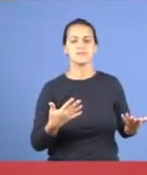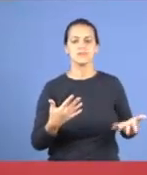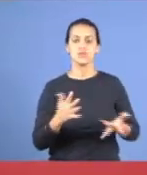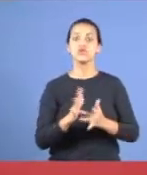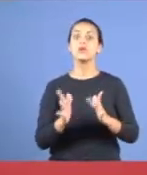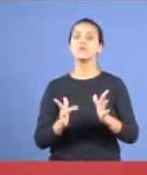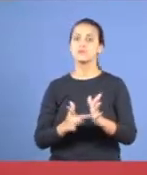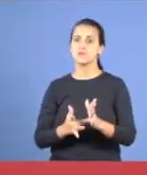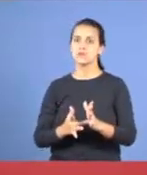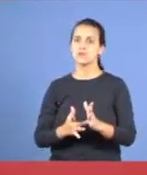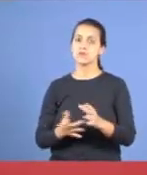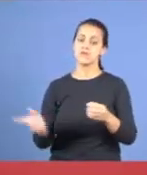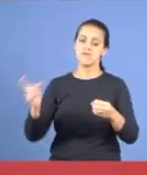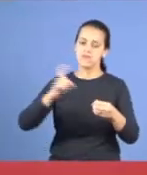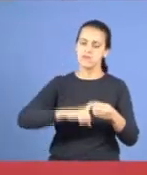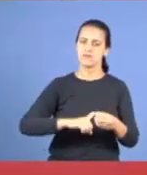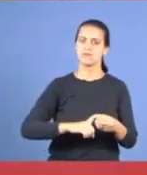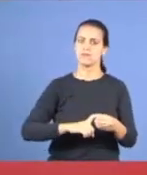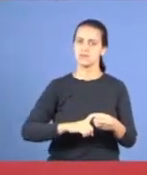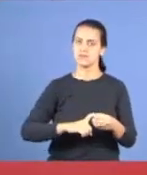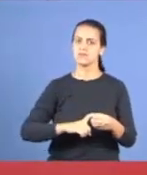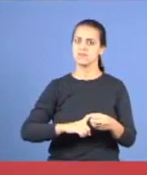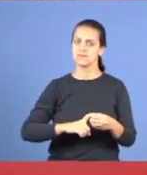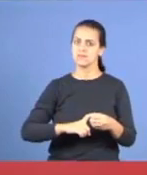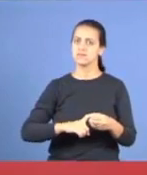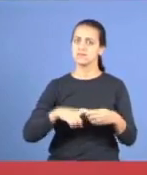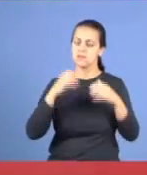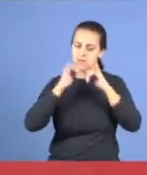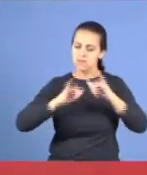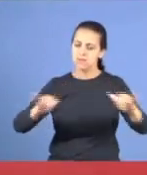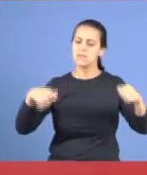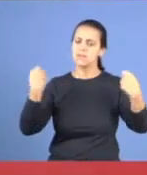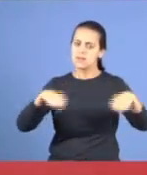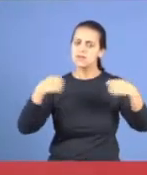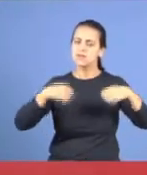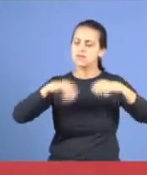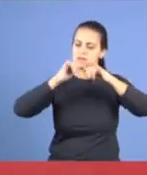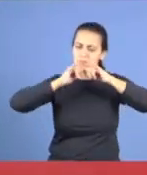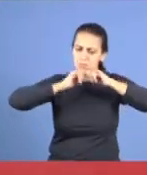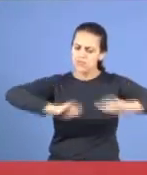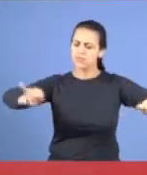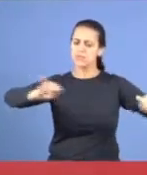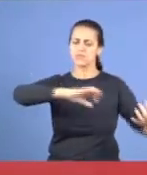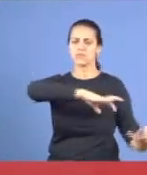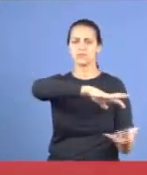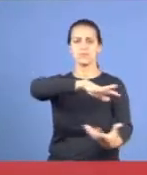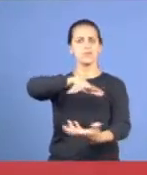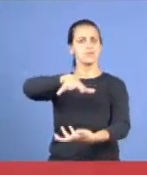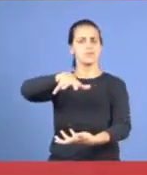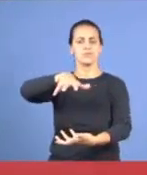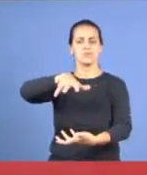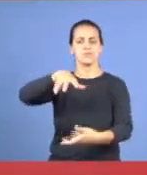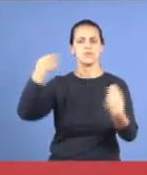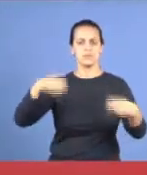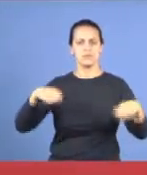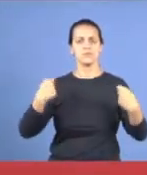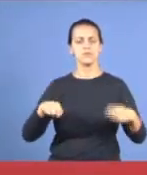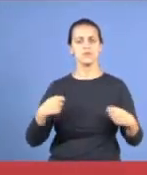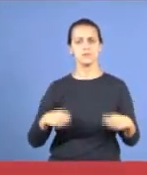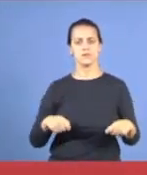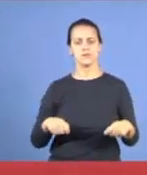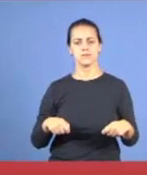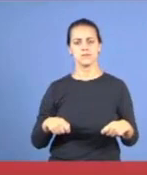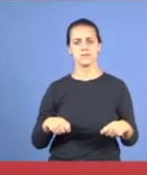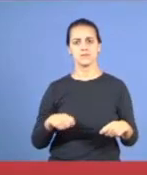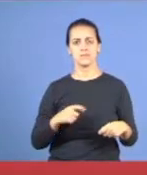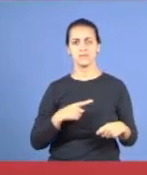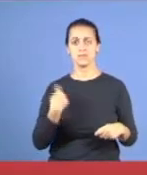Jesus, a mensagem, da volta de Jesus, ela tem que ser anunciada ao mundo, nós estamos entrando agora, nas